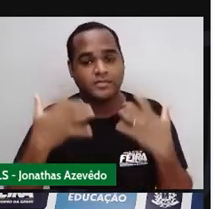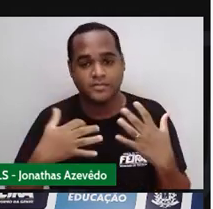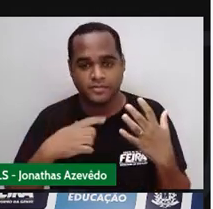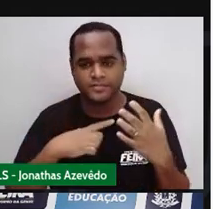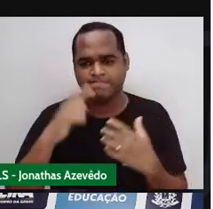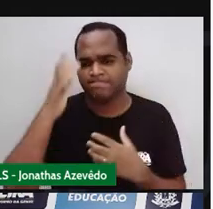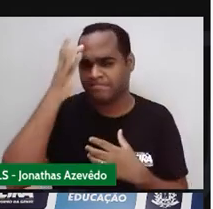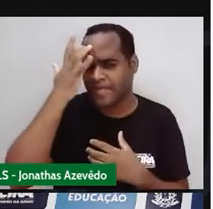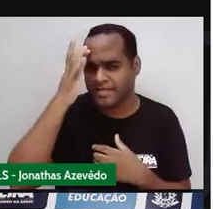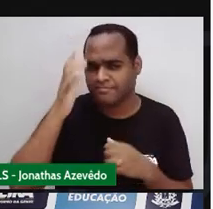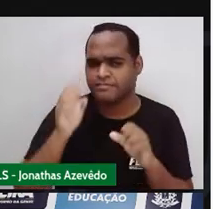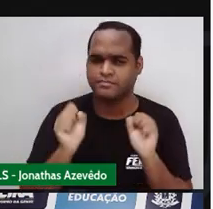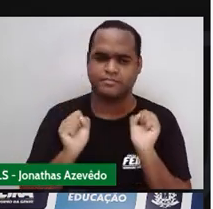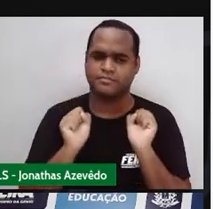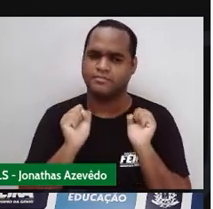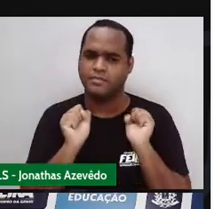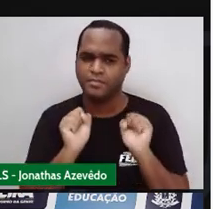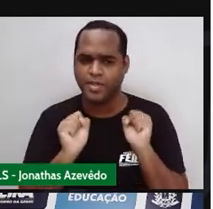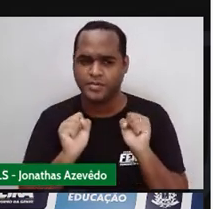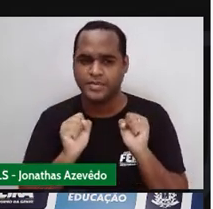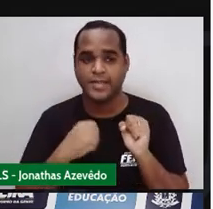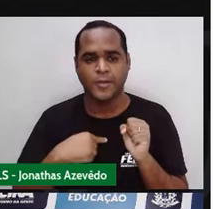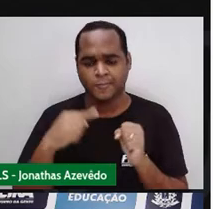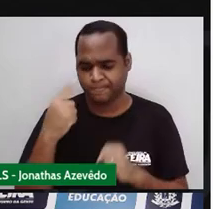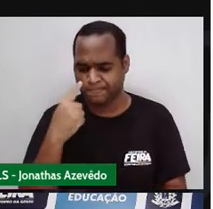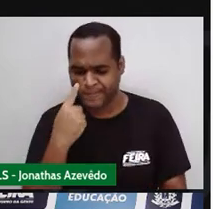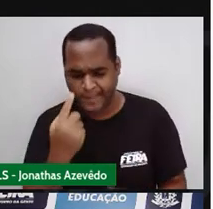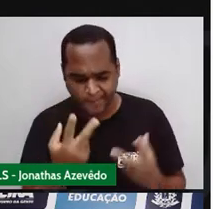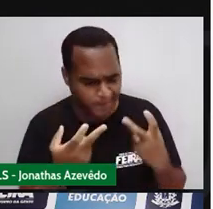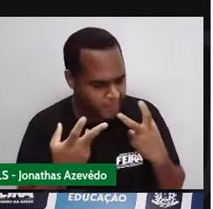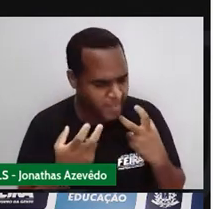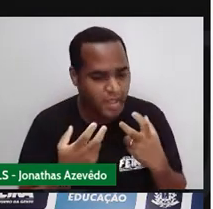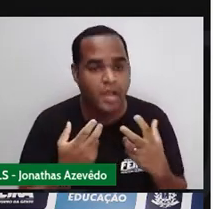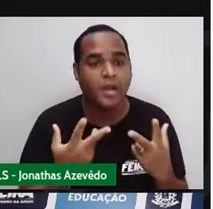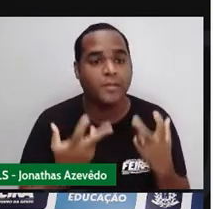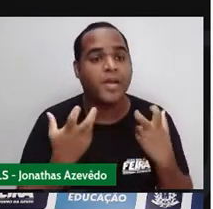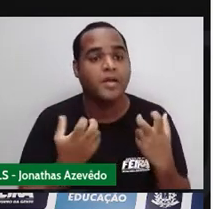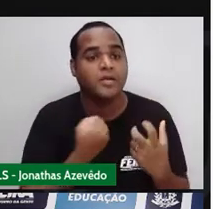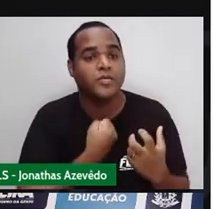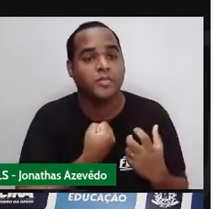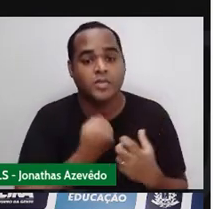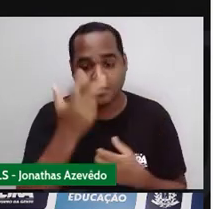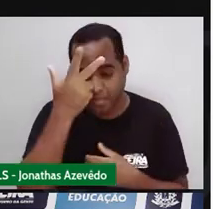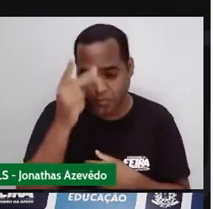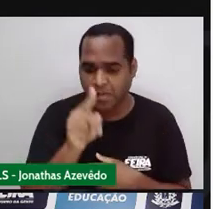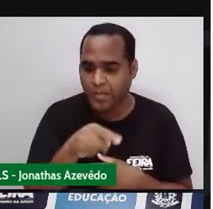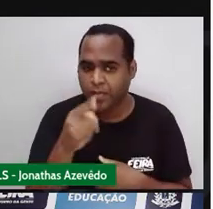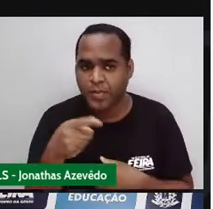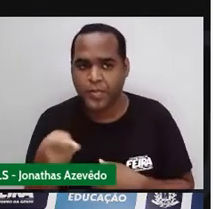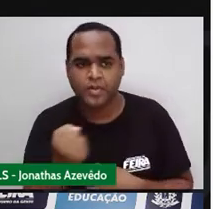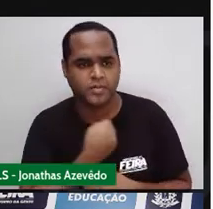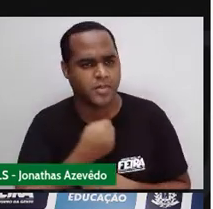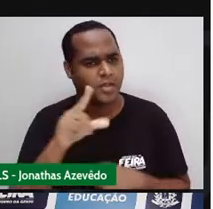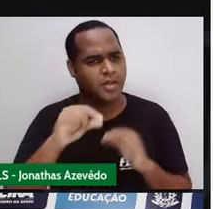que é possível eu adivinhar os três números que a pessoa escolheu no calendário?